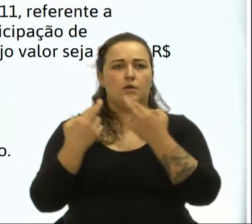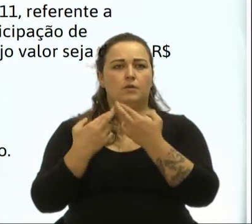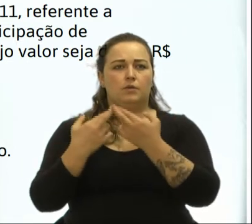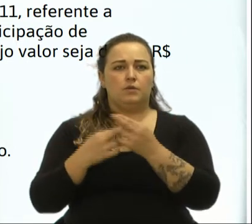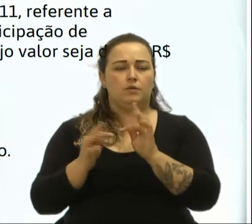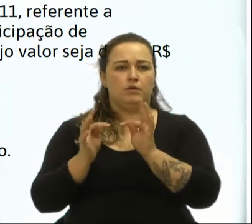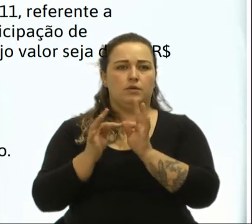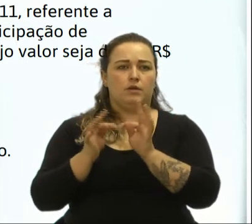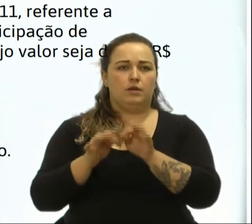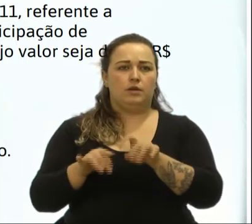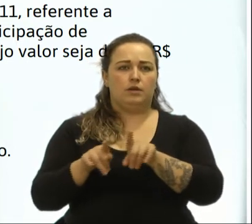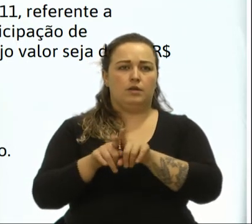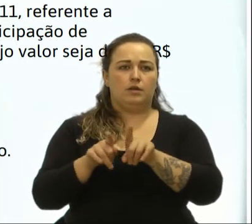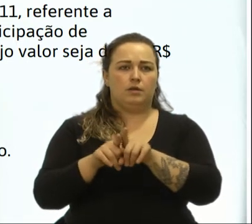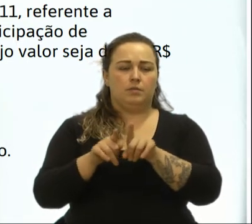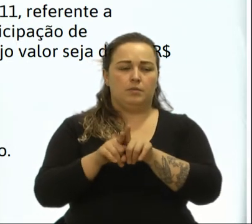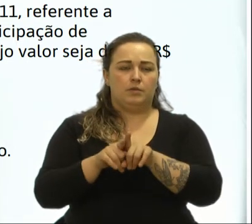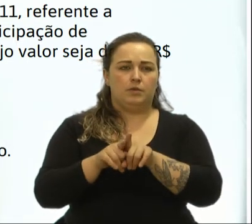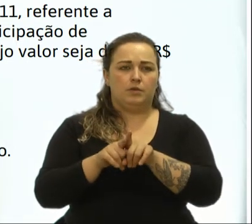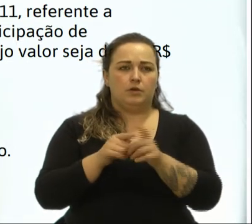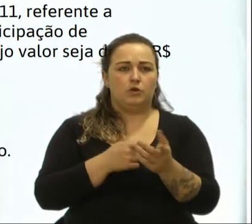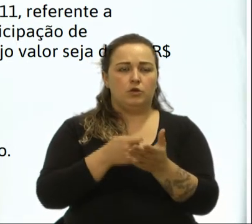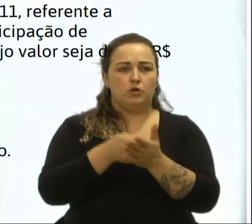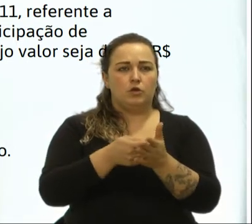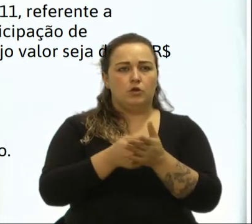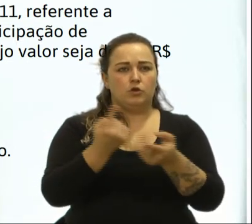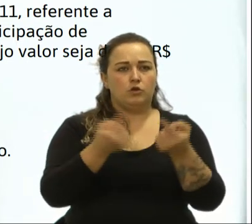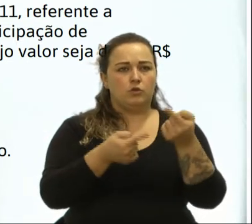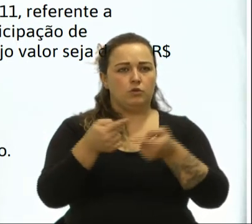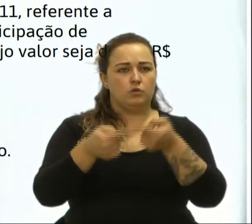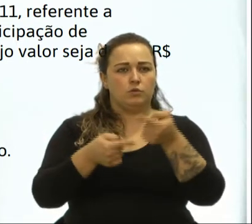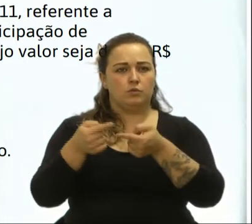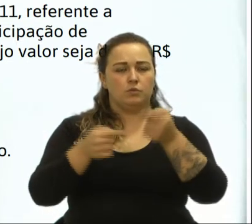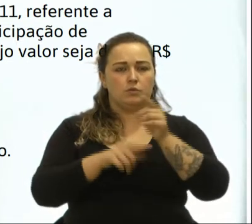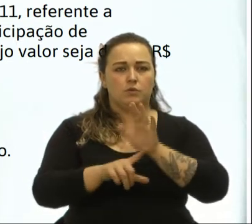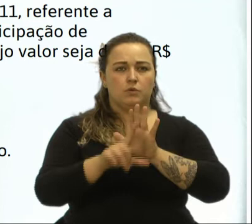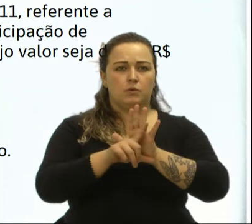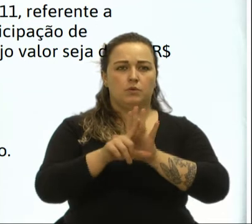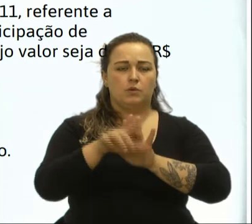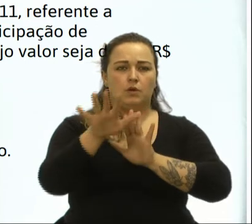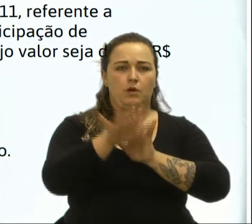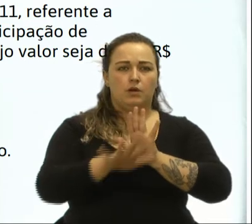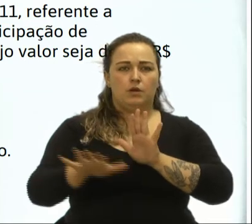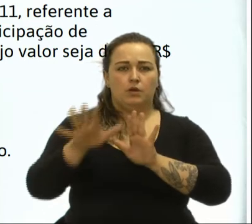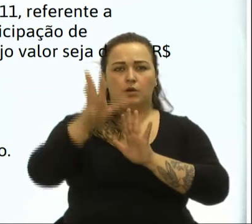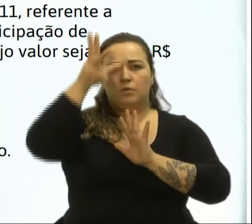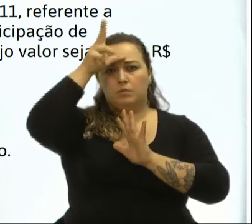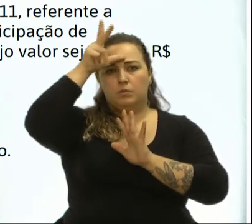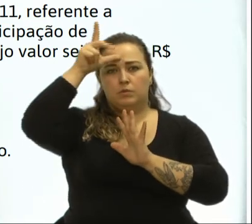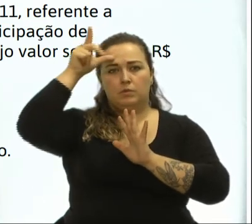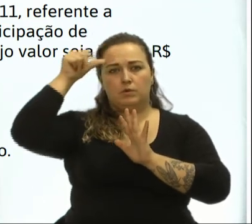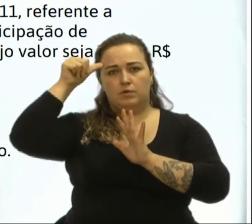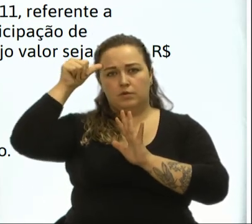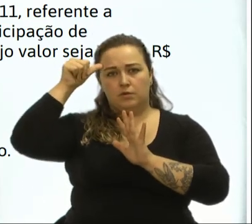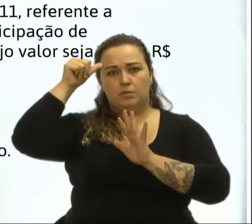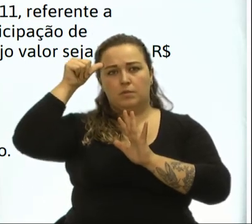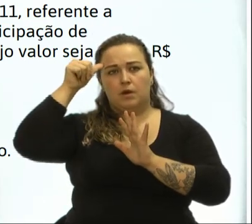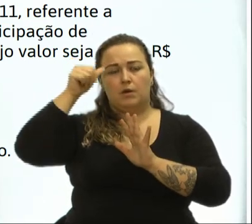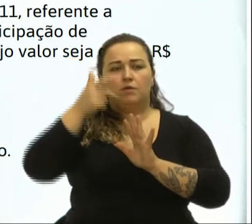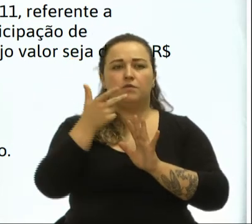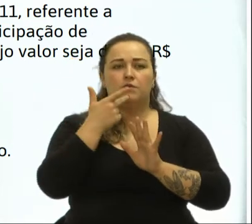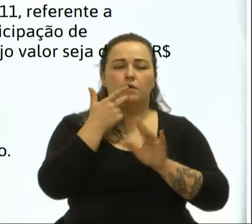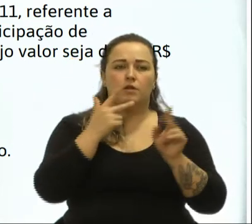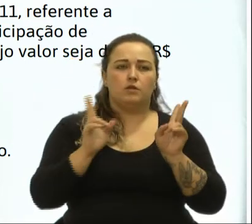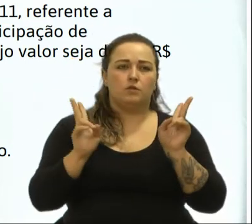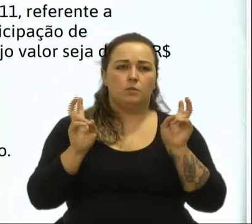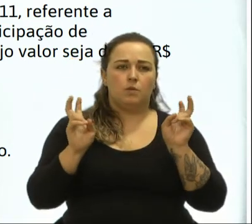sobre a lei geral municipal da microempresa, 7.406, de 2011, referente à realização de